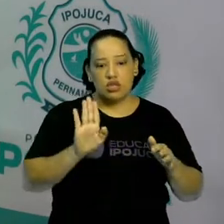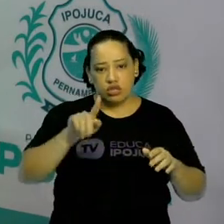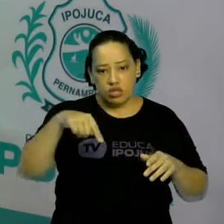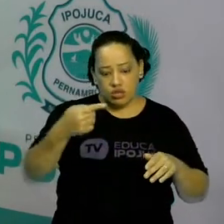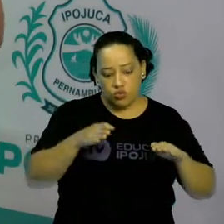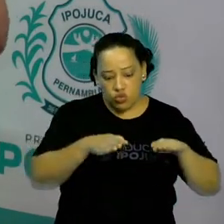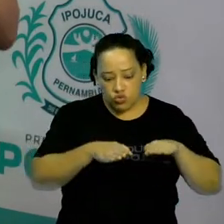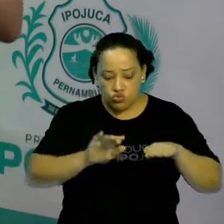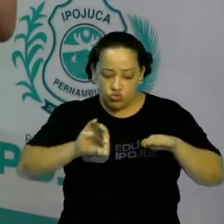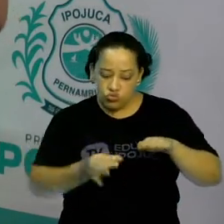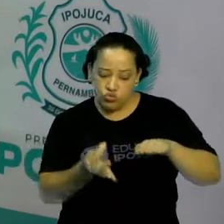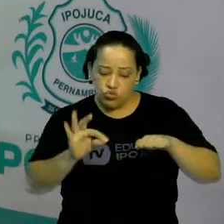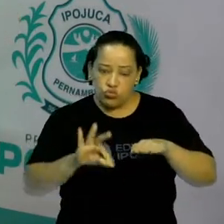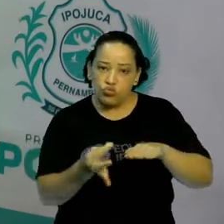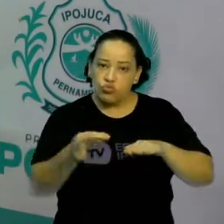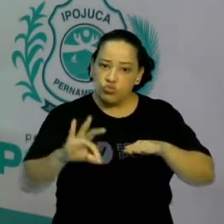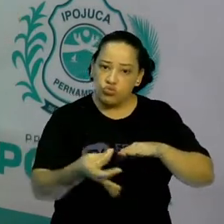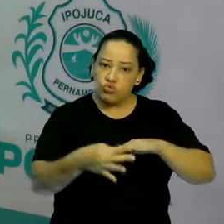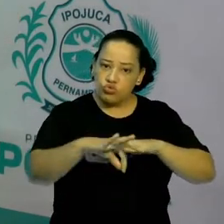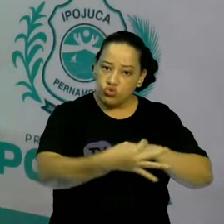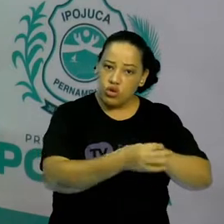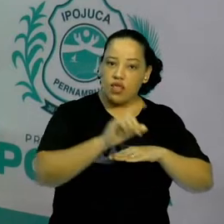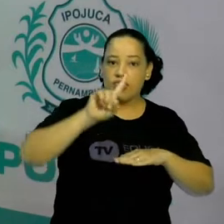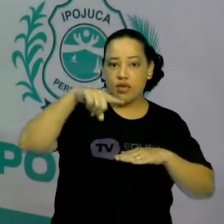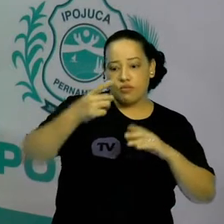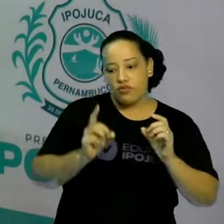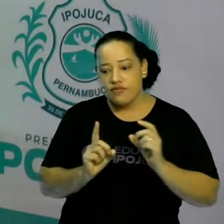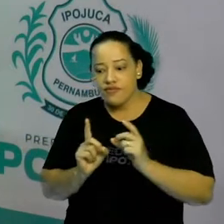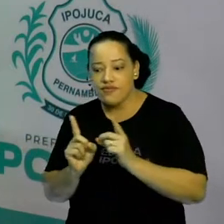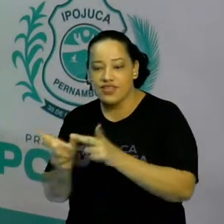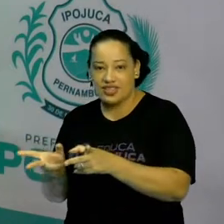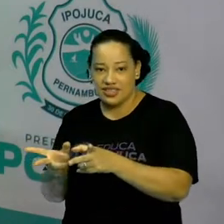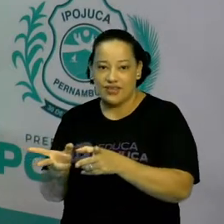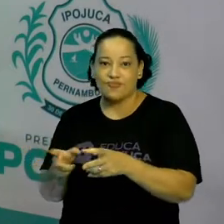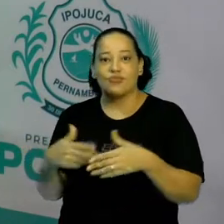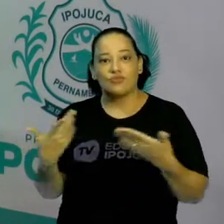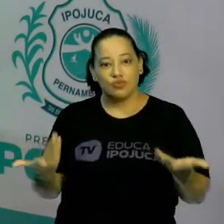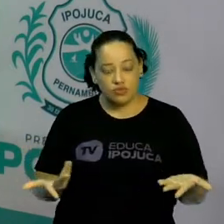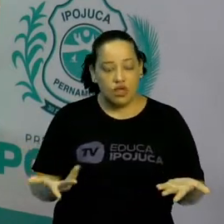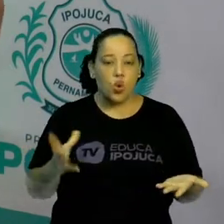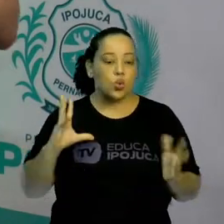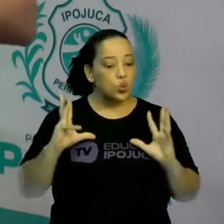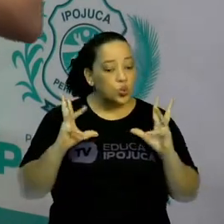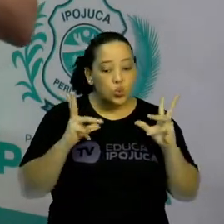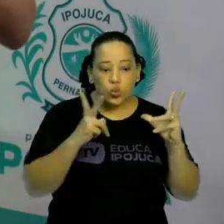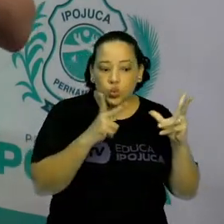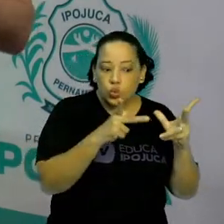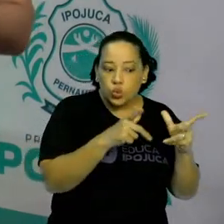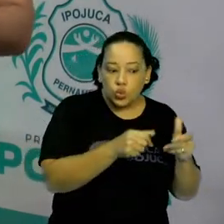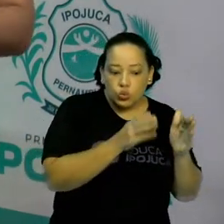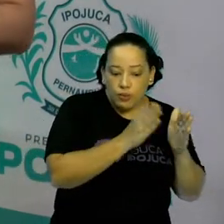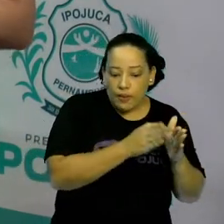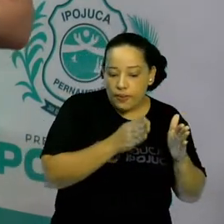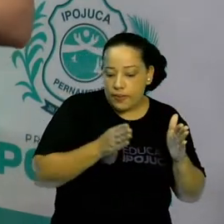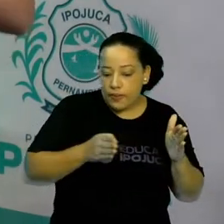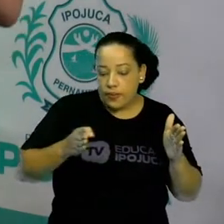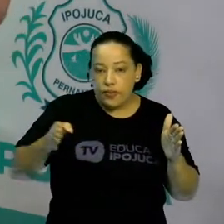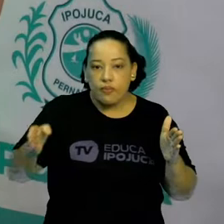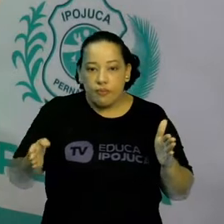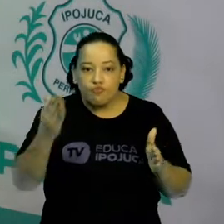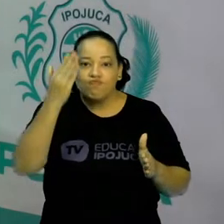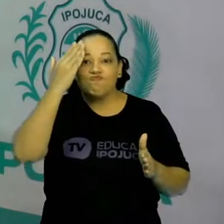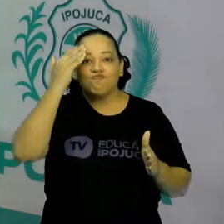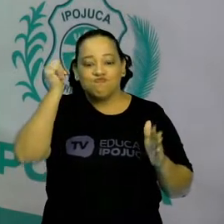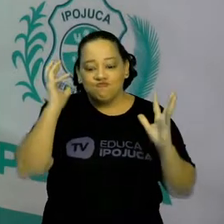e era ele quem vendia o sapato. Então ele tinha o domínio ali de todas as etapas da